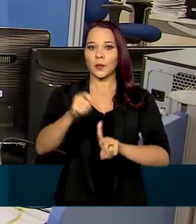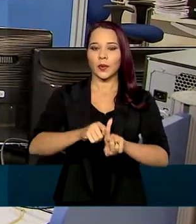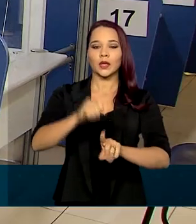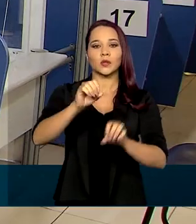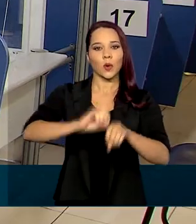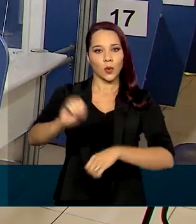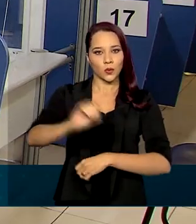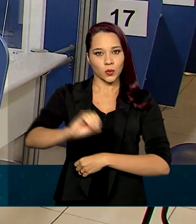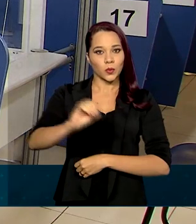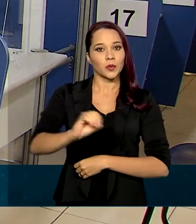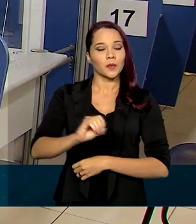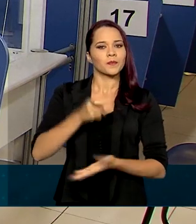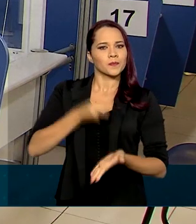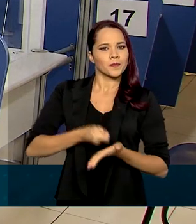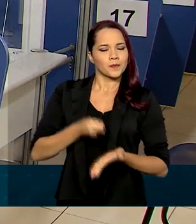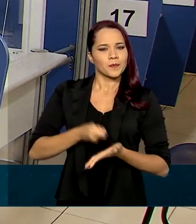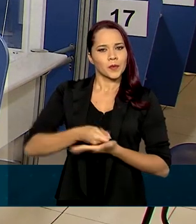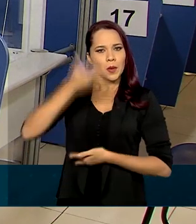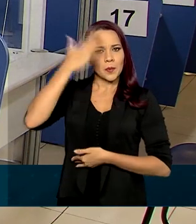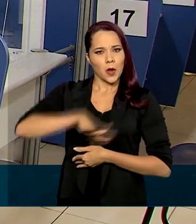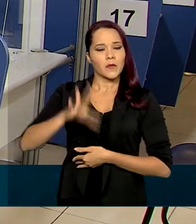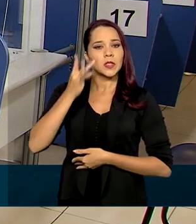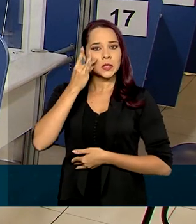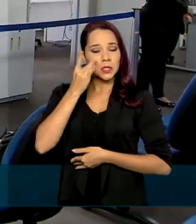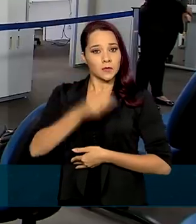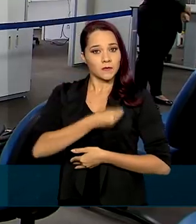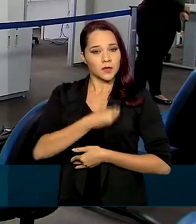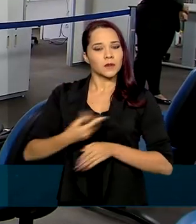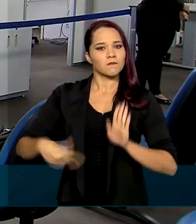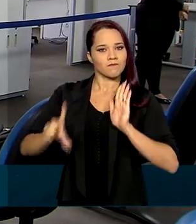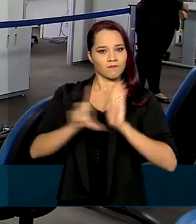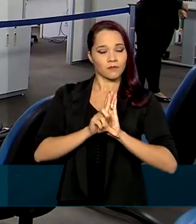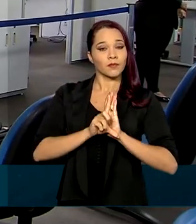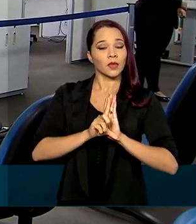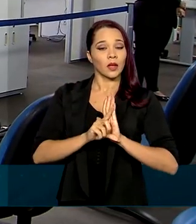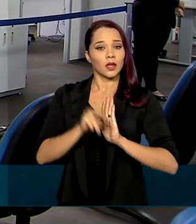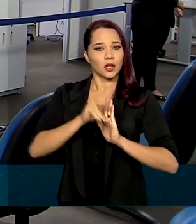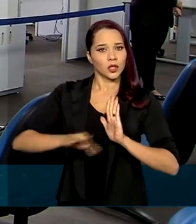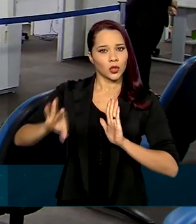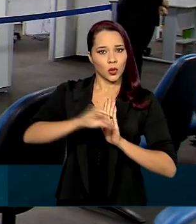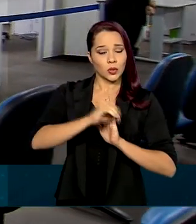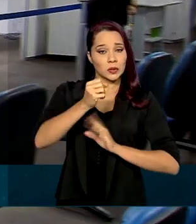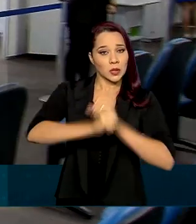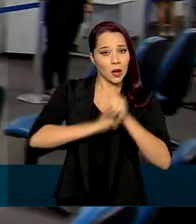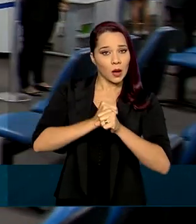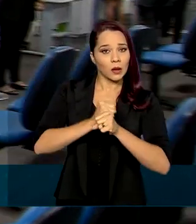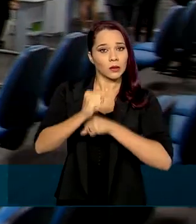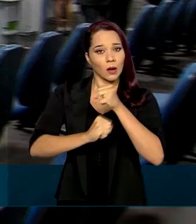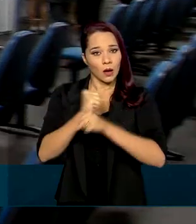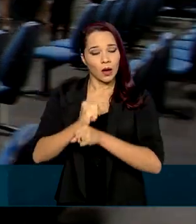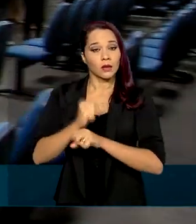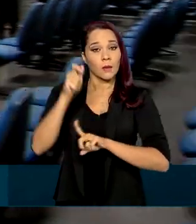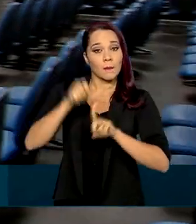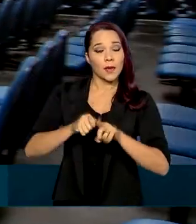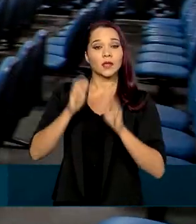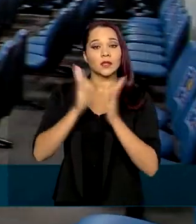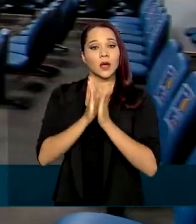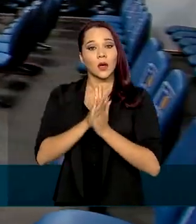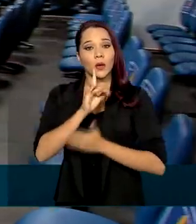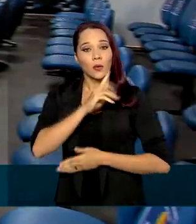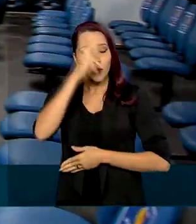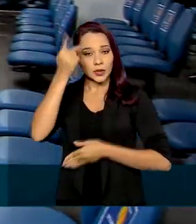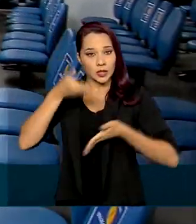outubro. A exigência da prova de vida é prevista em lei e determina que todos os anos, no mês de aniversário,